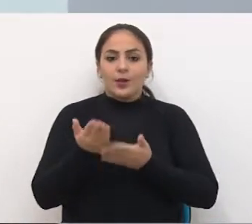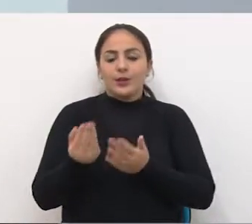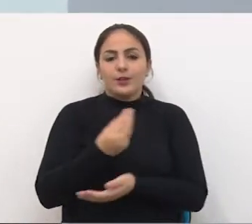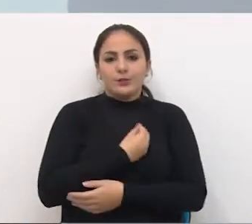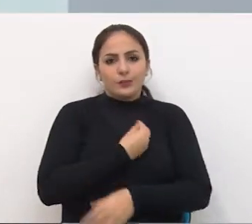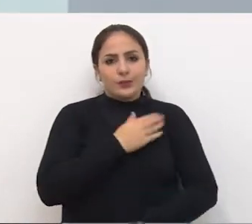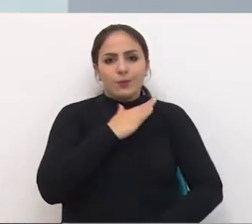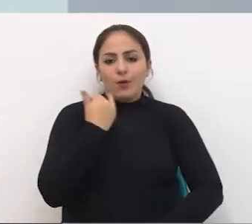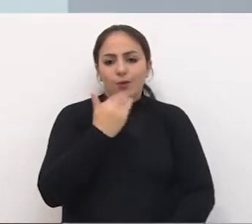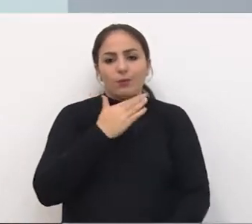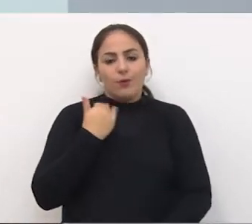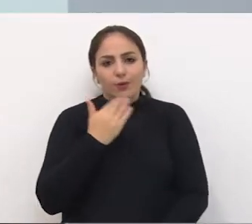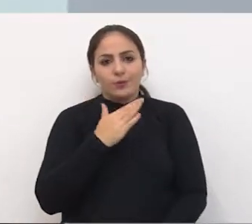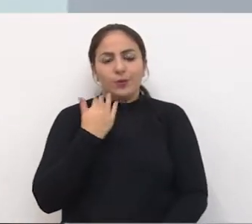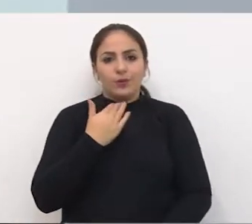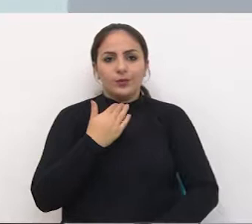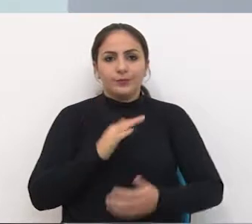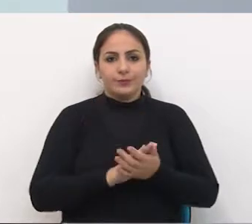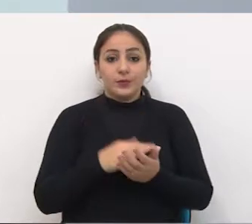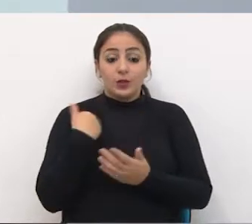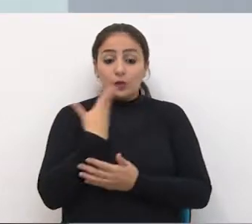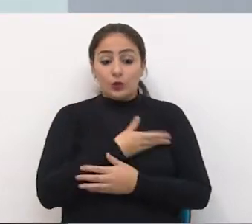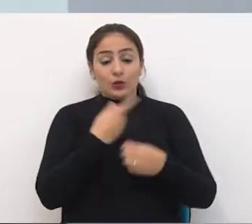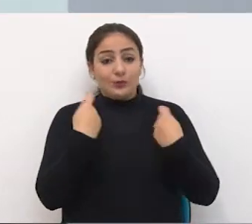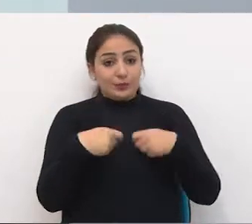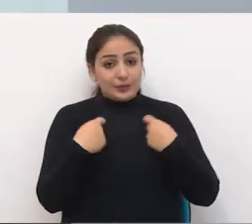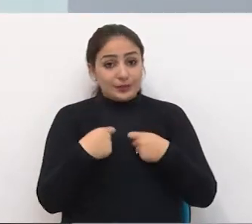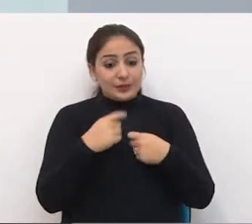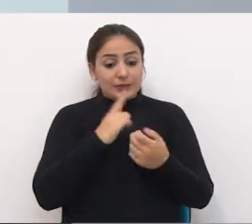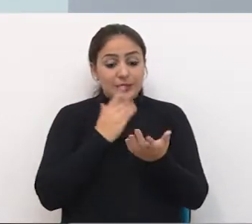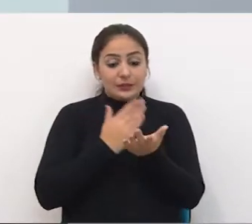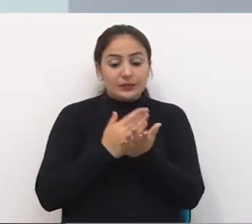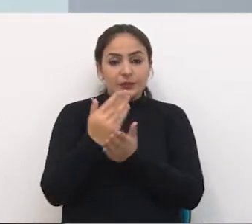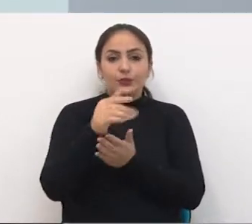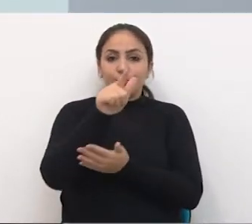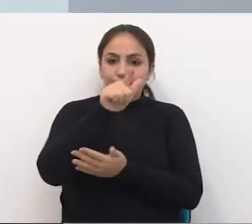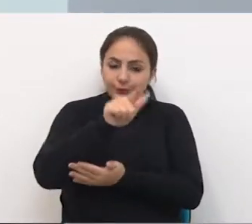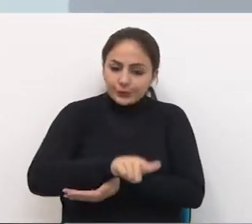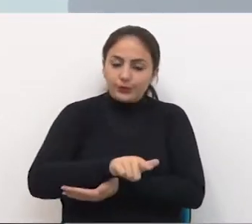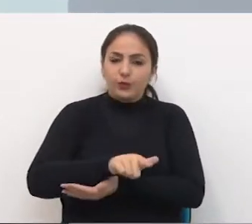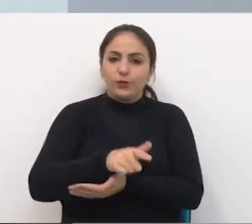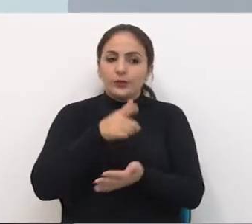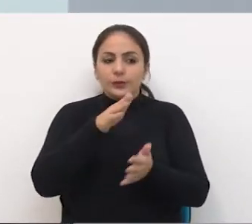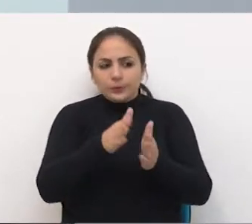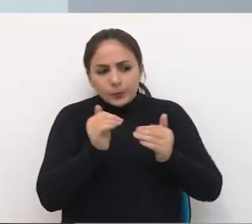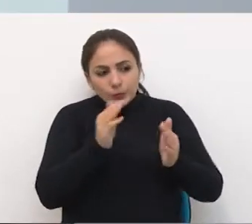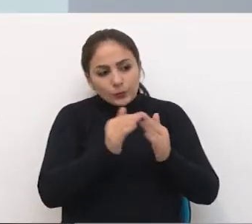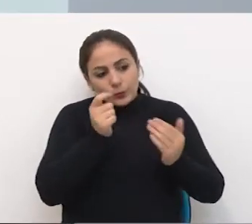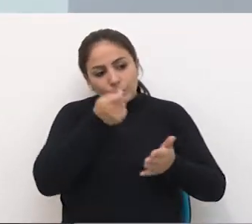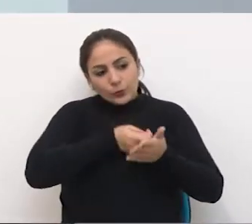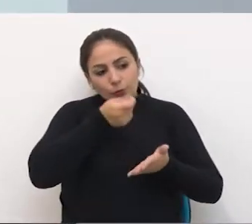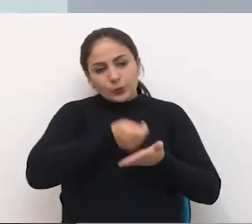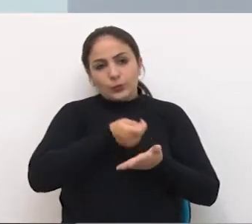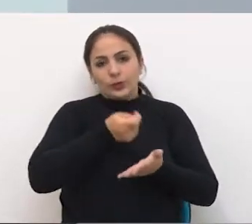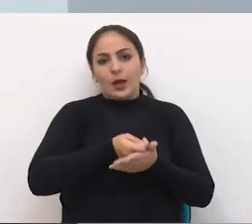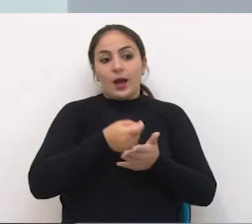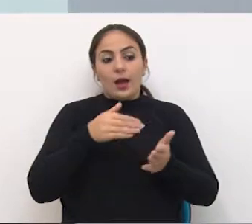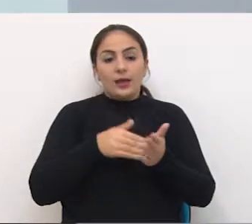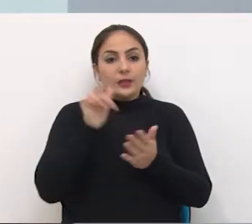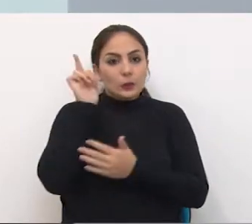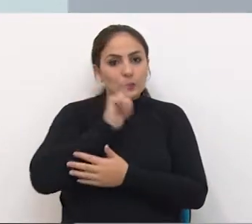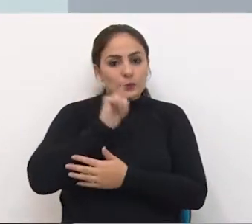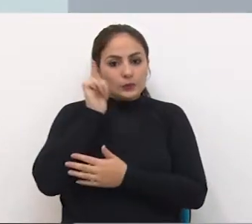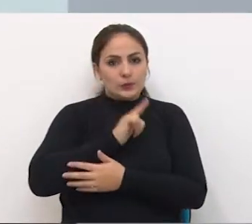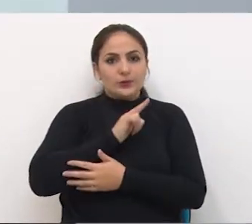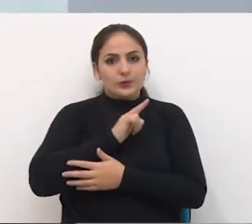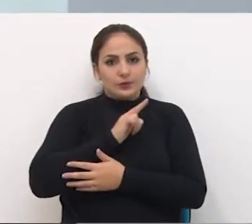perderem a vida naquela rodovia Então, vamos ter que ter essa iniciativa novamente De cobrar, cobrar, cobrar até que